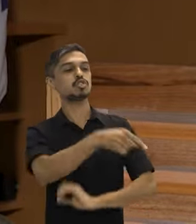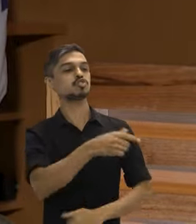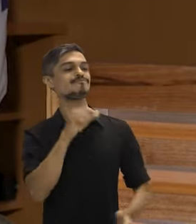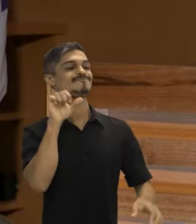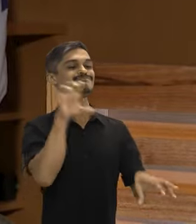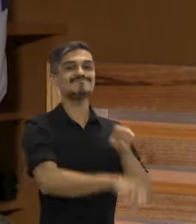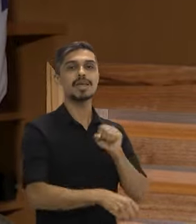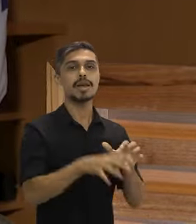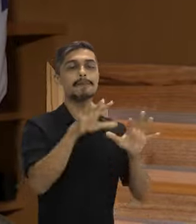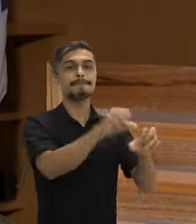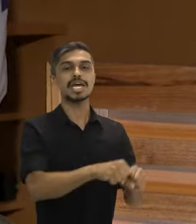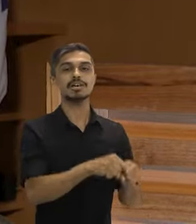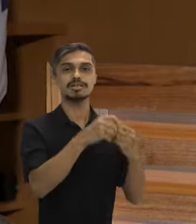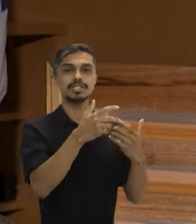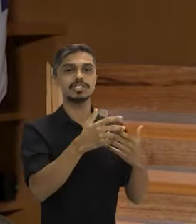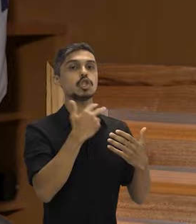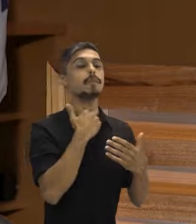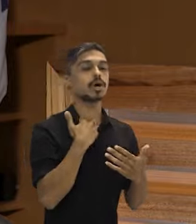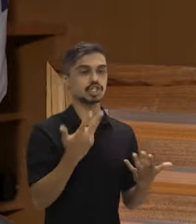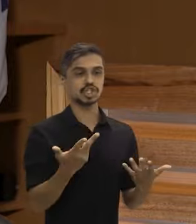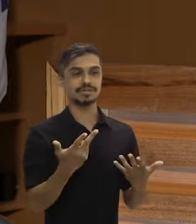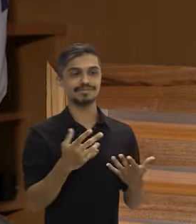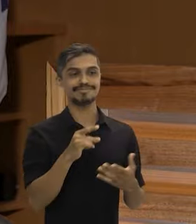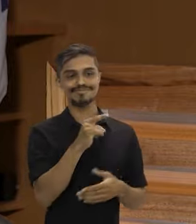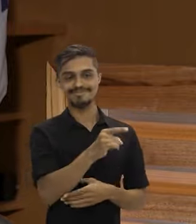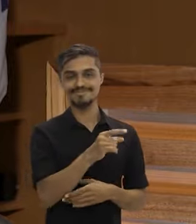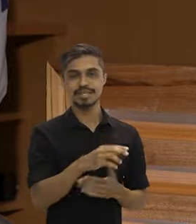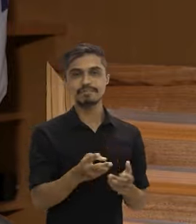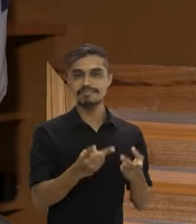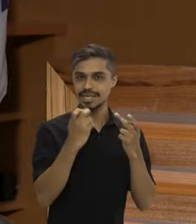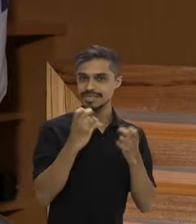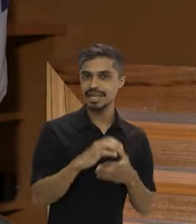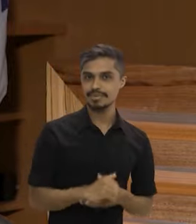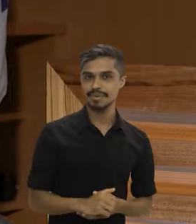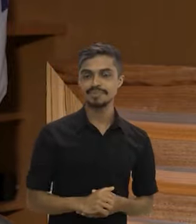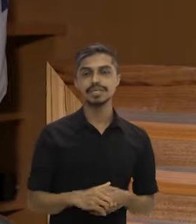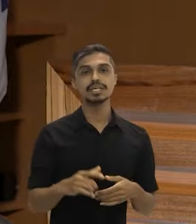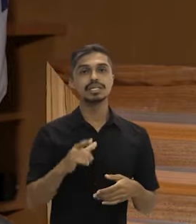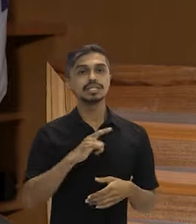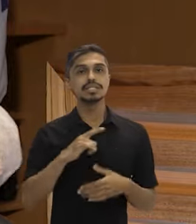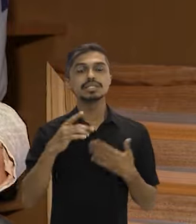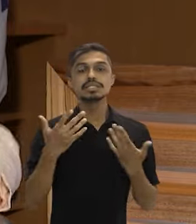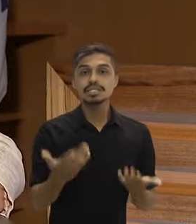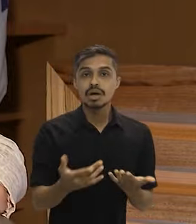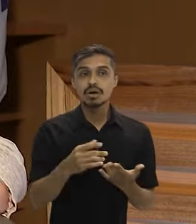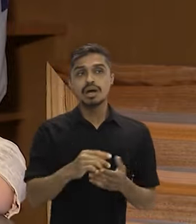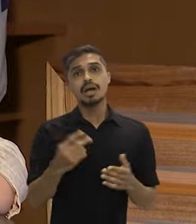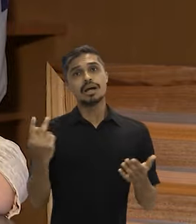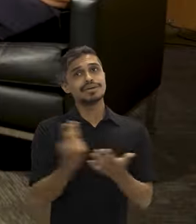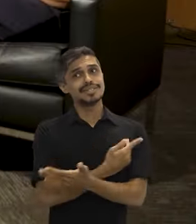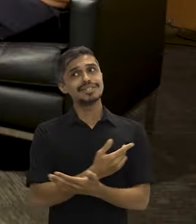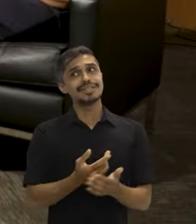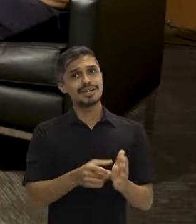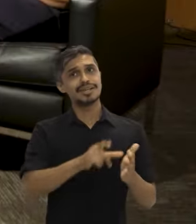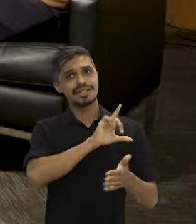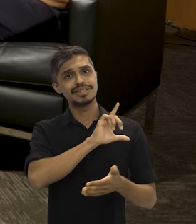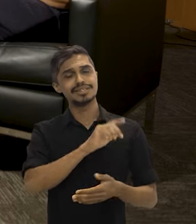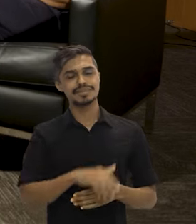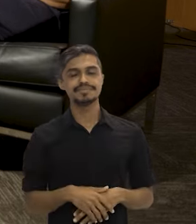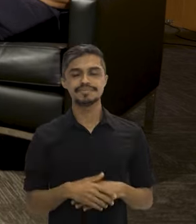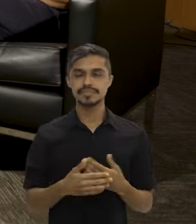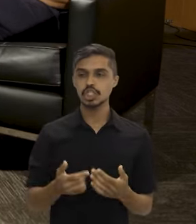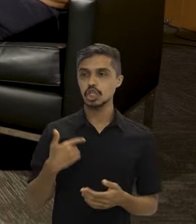com o roubo do ouro, não só nas terras indígenas, mas em florestas públicas, um escândalo que vinha acontecendo. E com